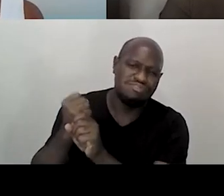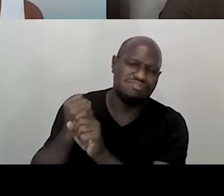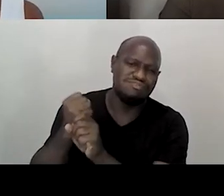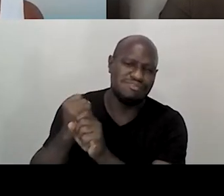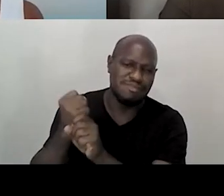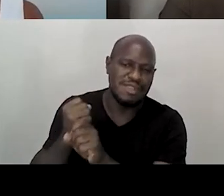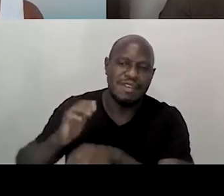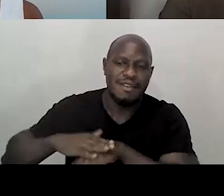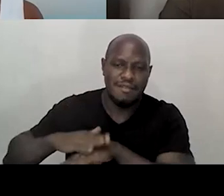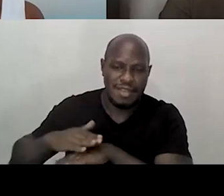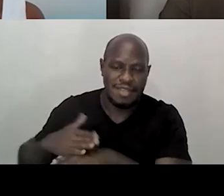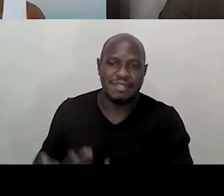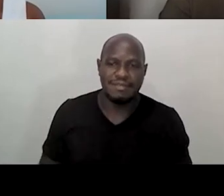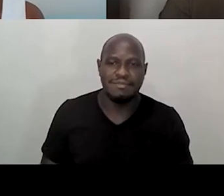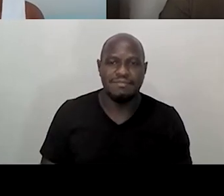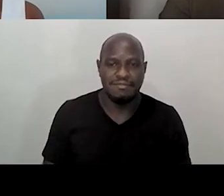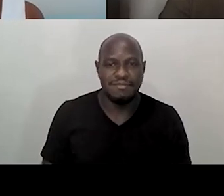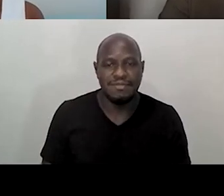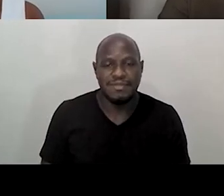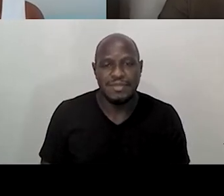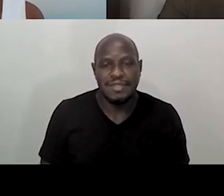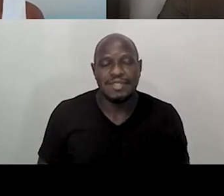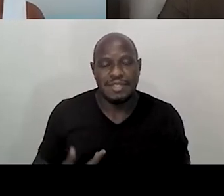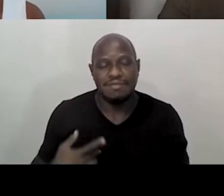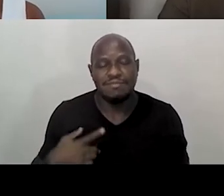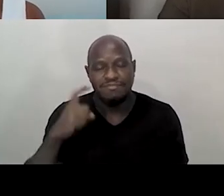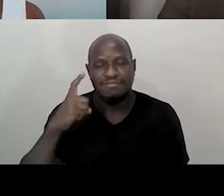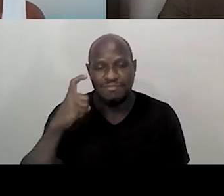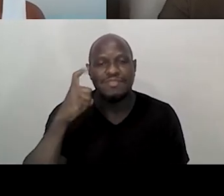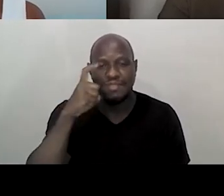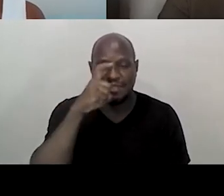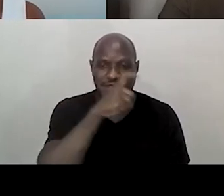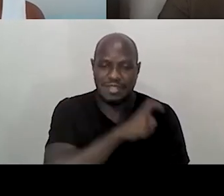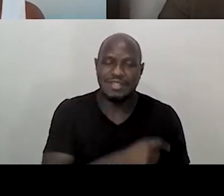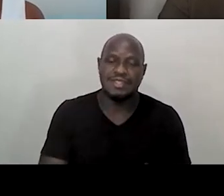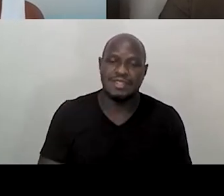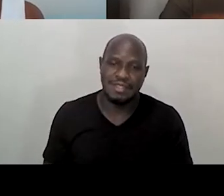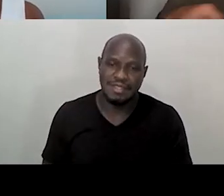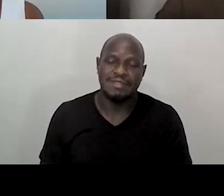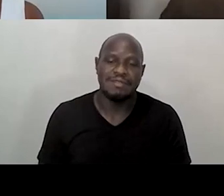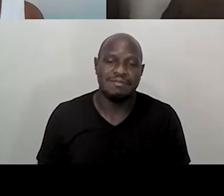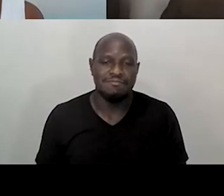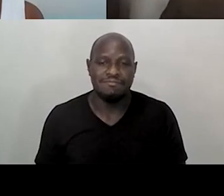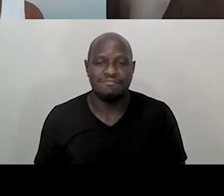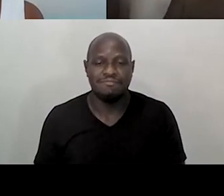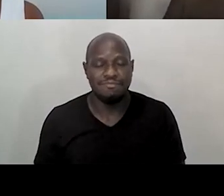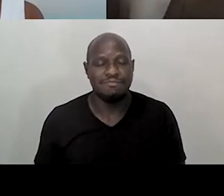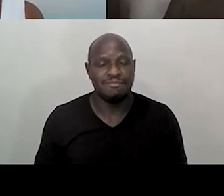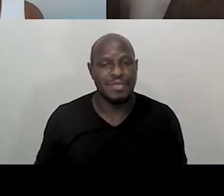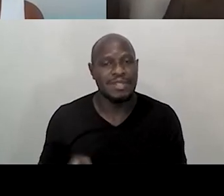realizar. Então, acho que muito difícil, por outro lado, eu fui